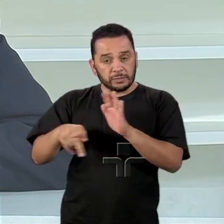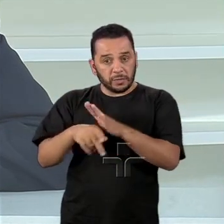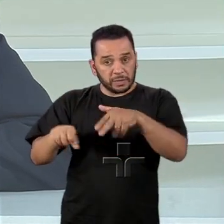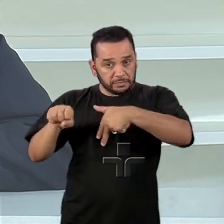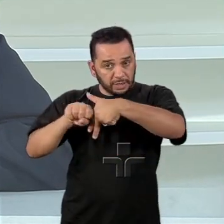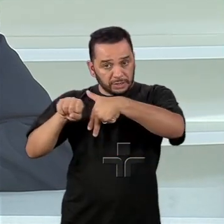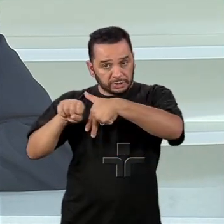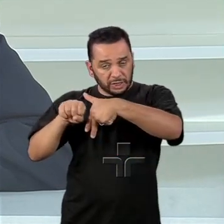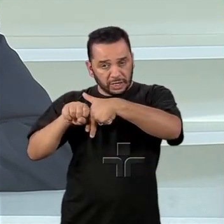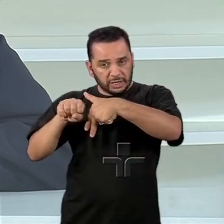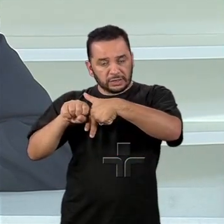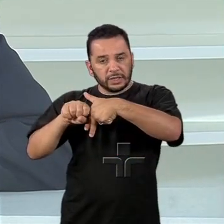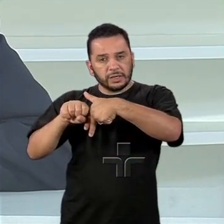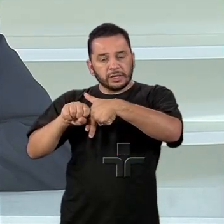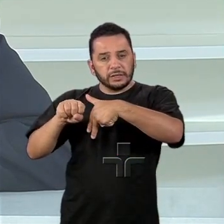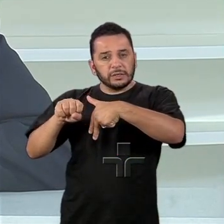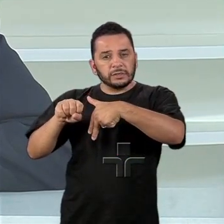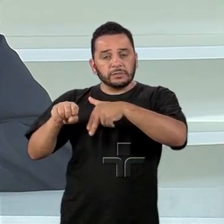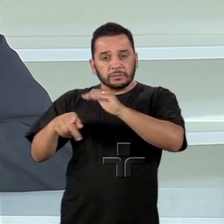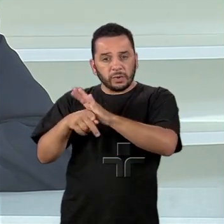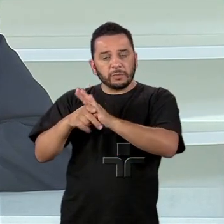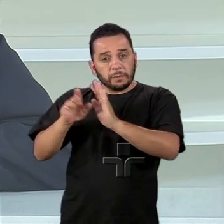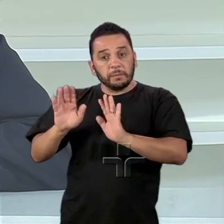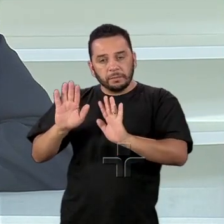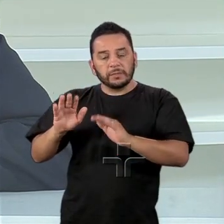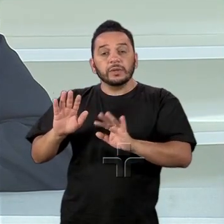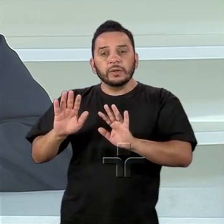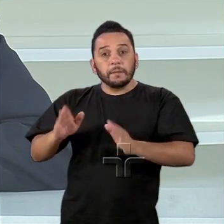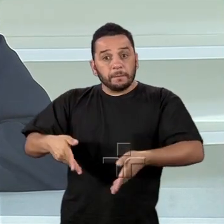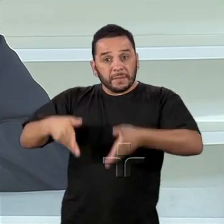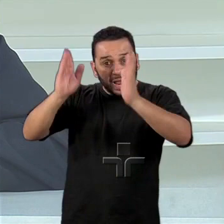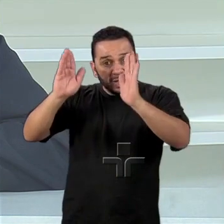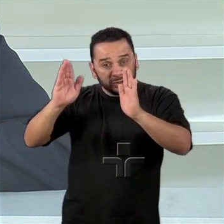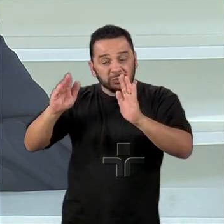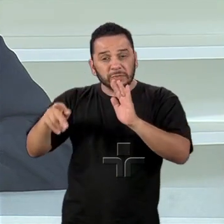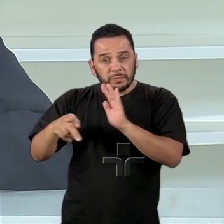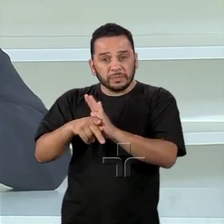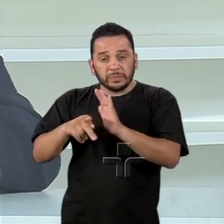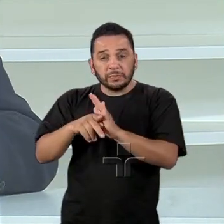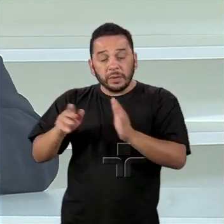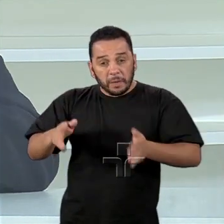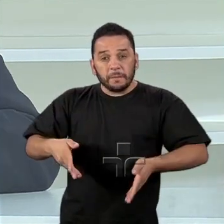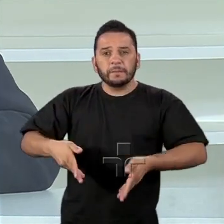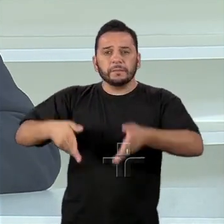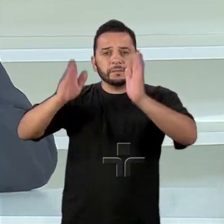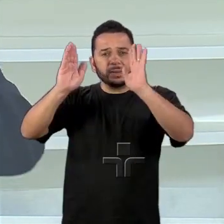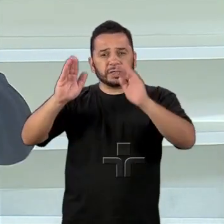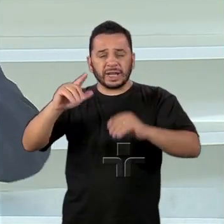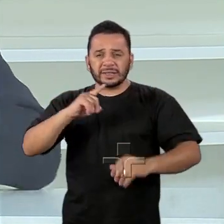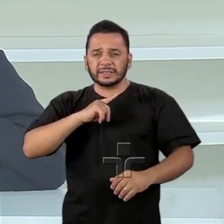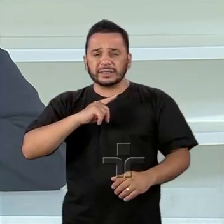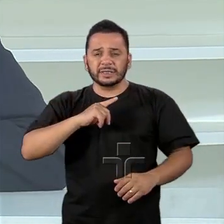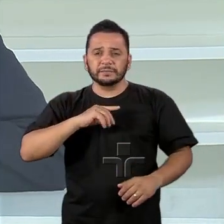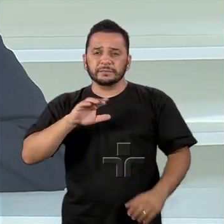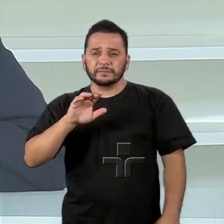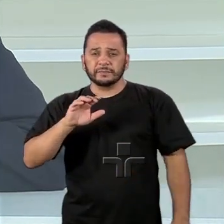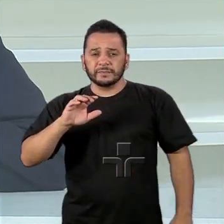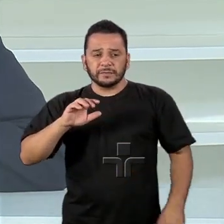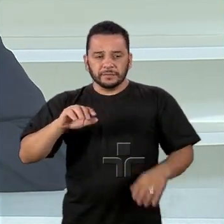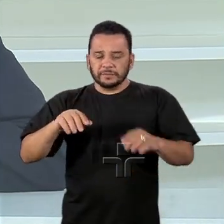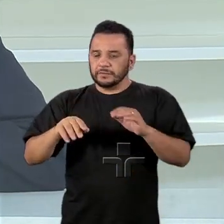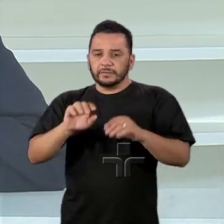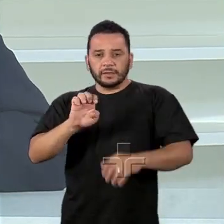Brasileira na capital de Israel. Passar para sair de Tel Aviv e ir para